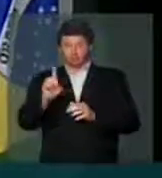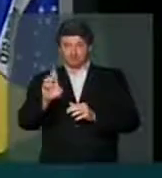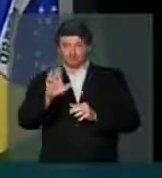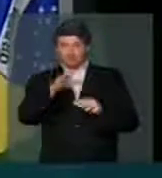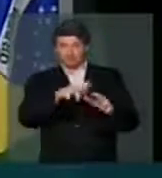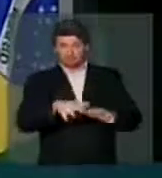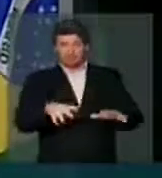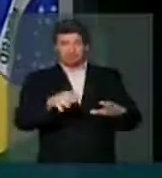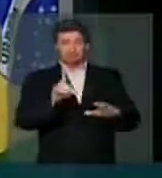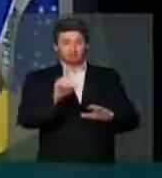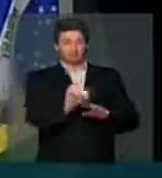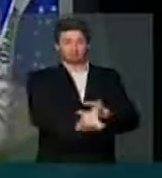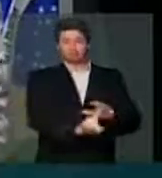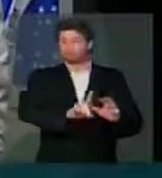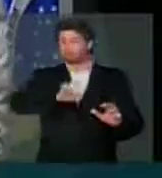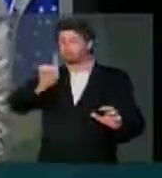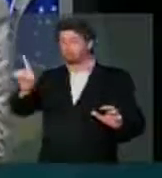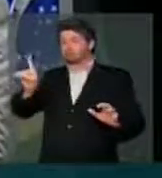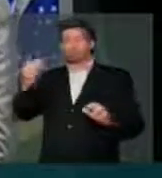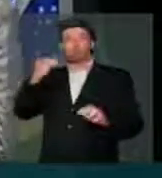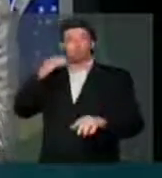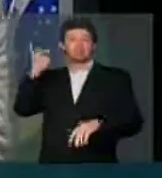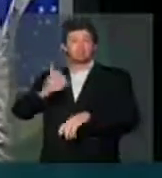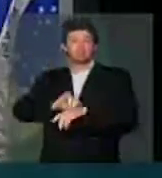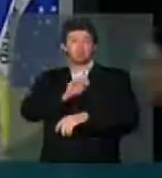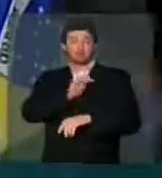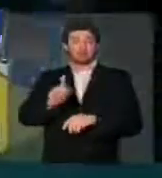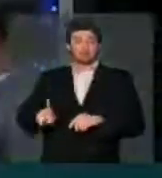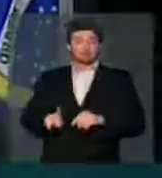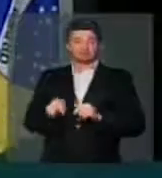um homem para presidir o Banco Central